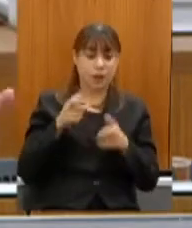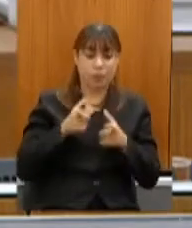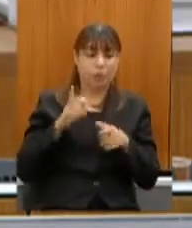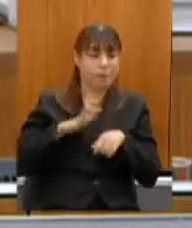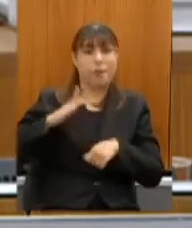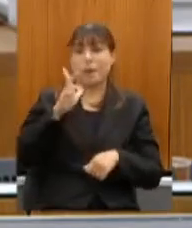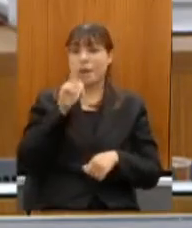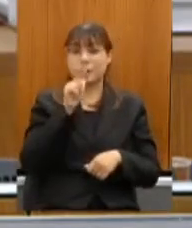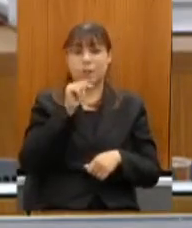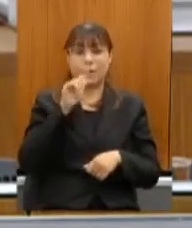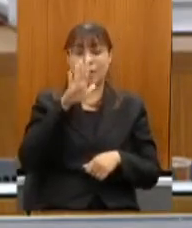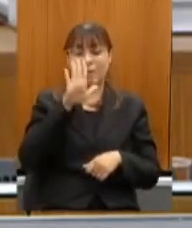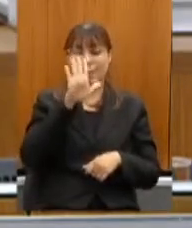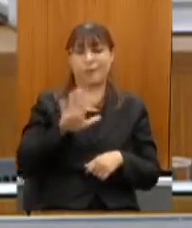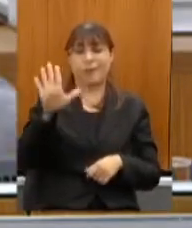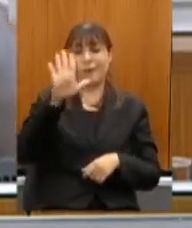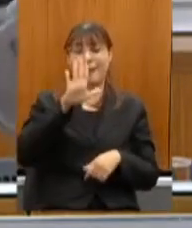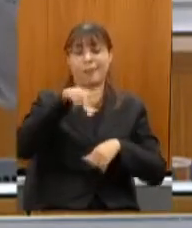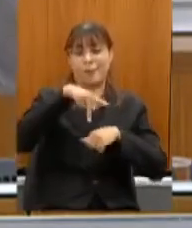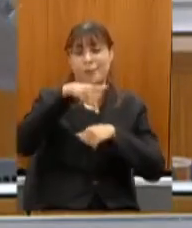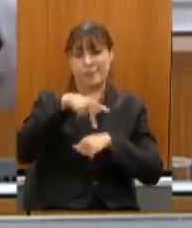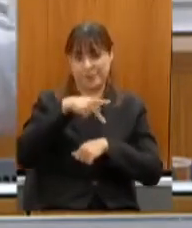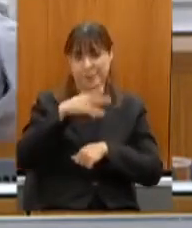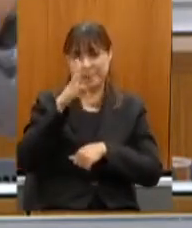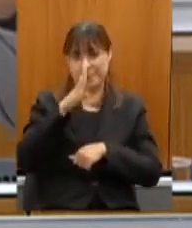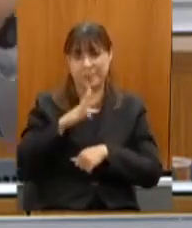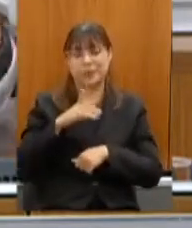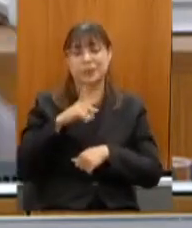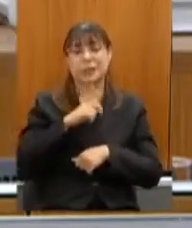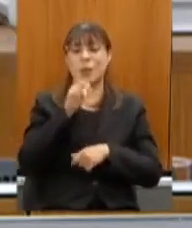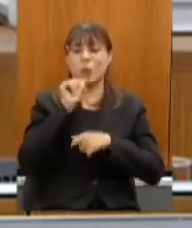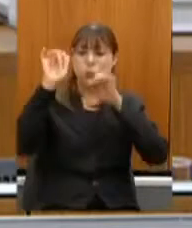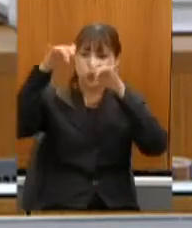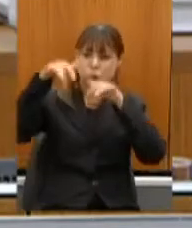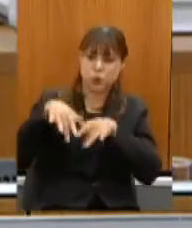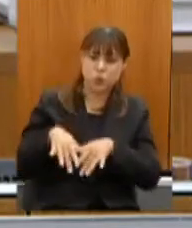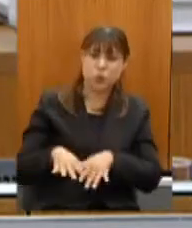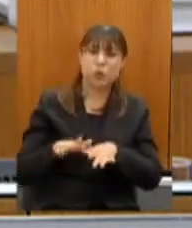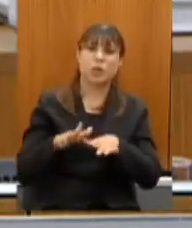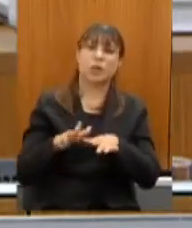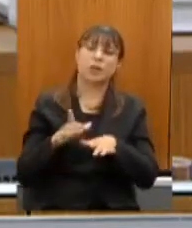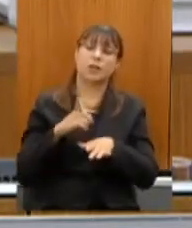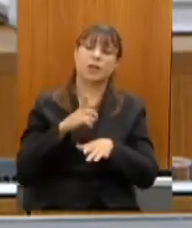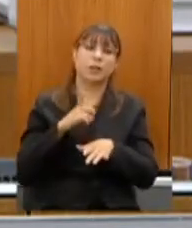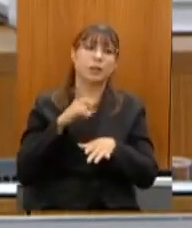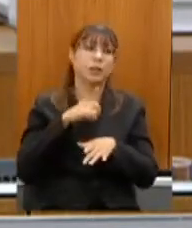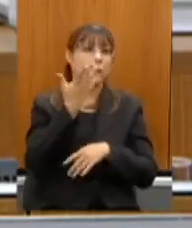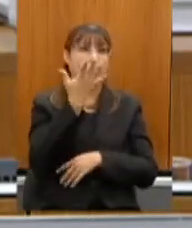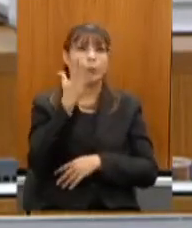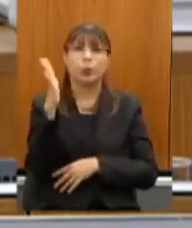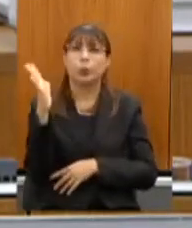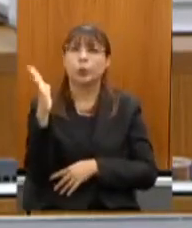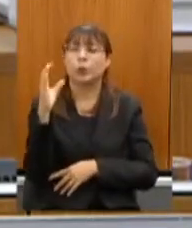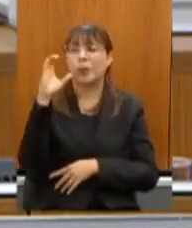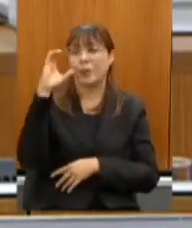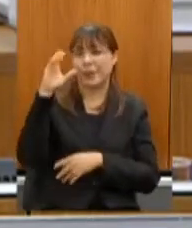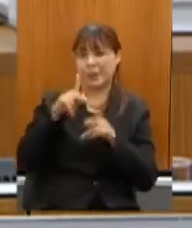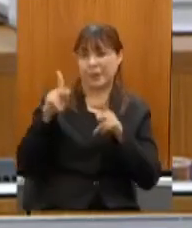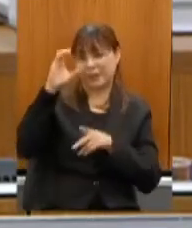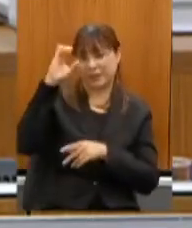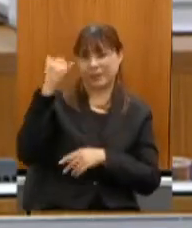é a caixa d'água do país nós temos cachoeiras temos água e uma paisagem que o professor Clayton disse